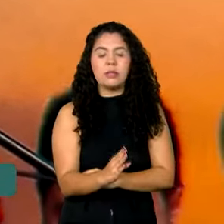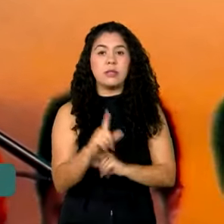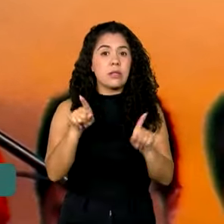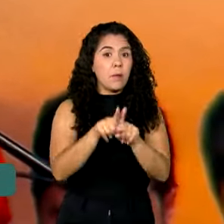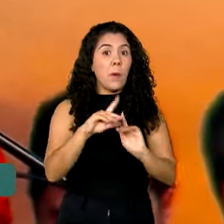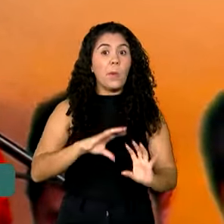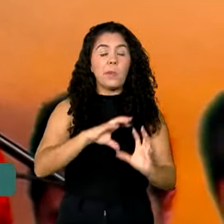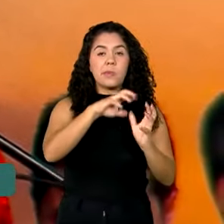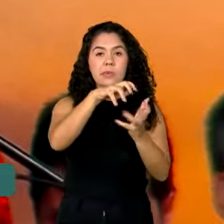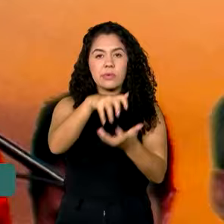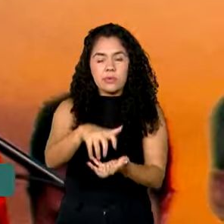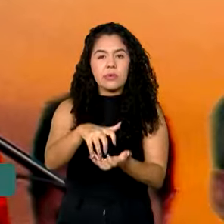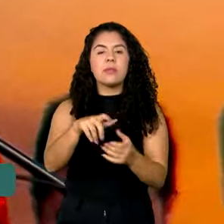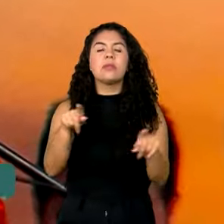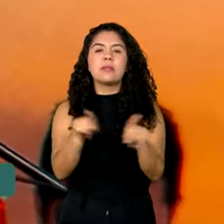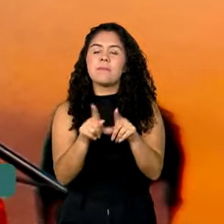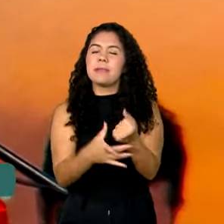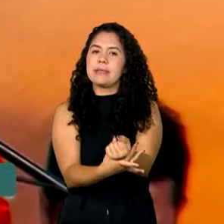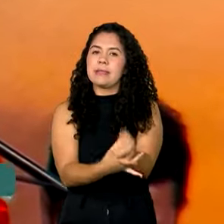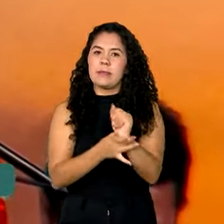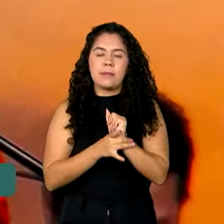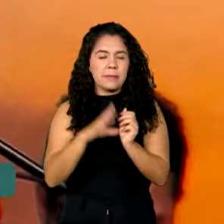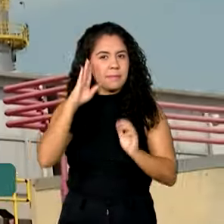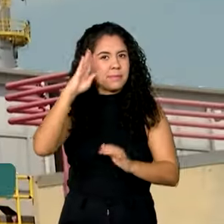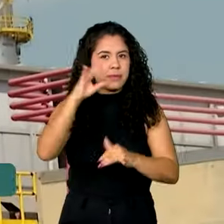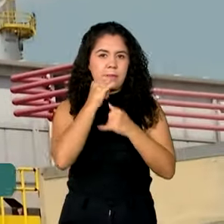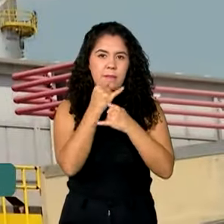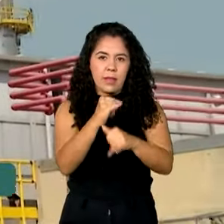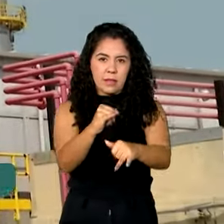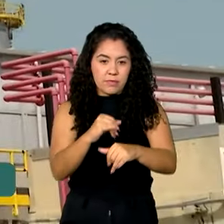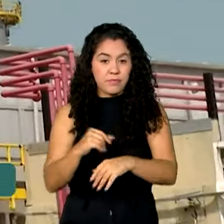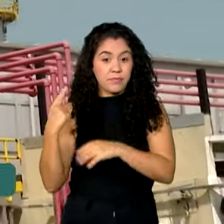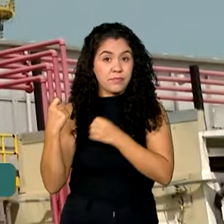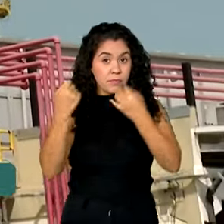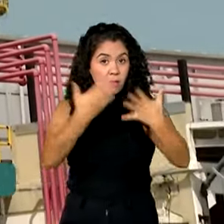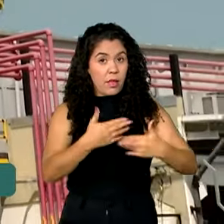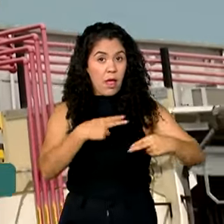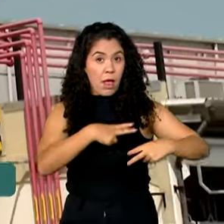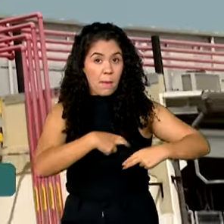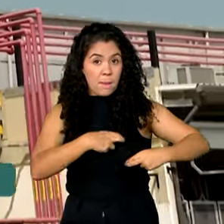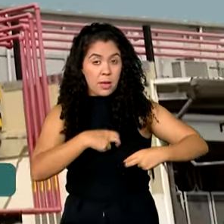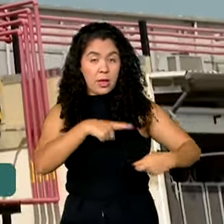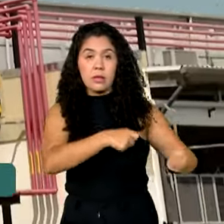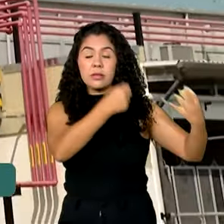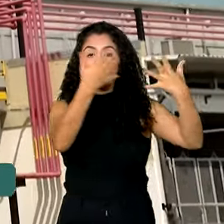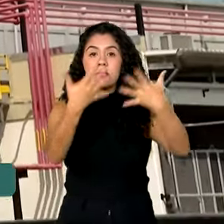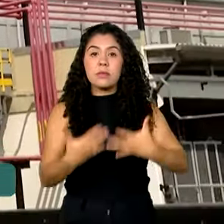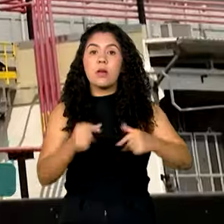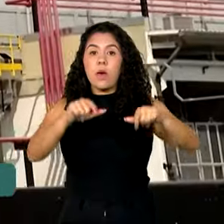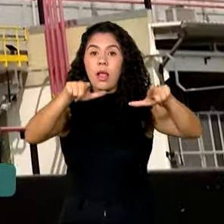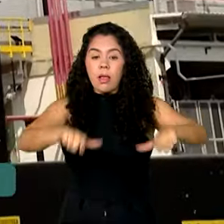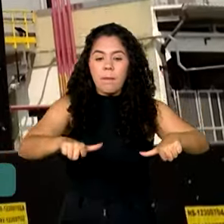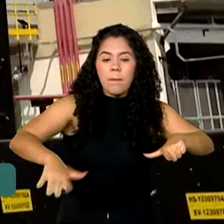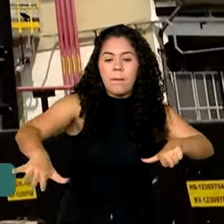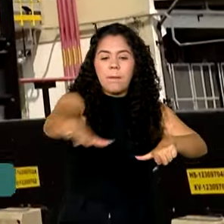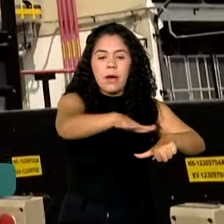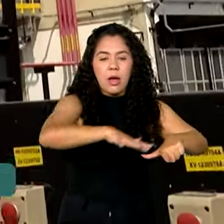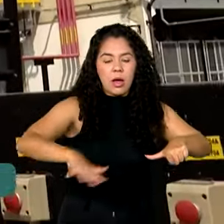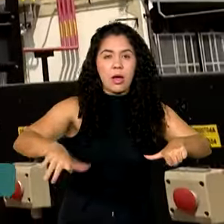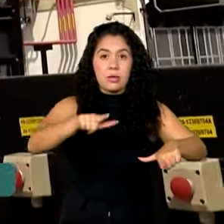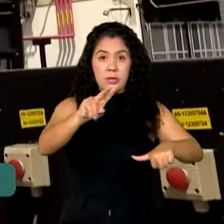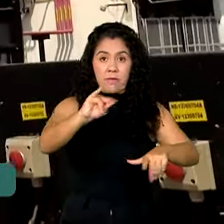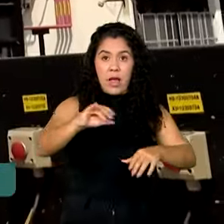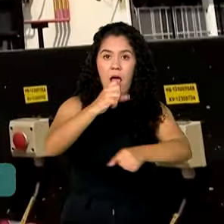o mundo, e a nossa segurança energética. Segundo a Petrobras, o complexo de energias vai abrigar nos